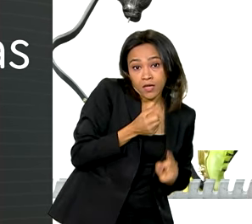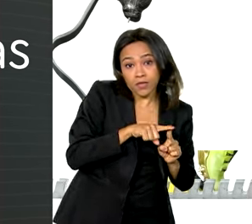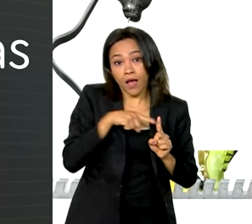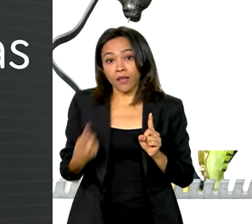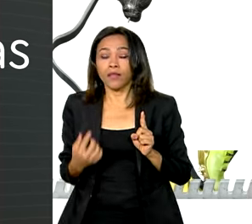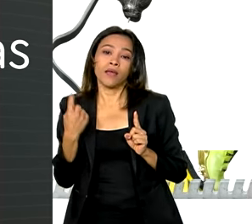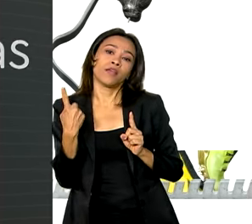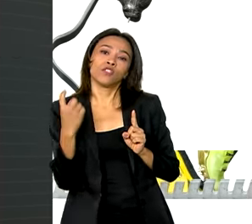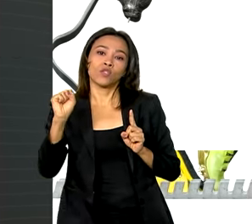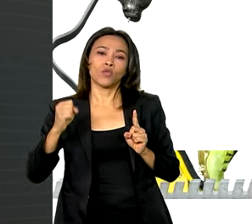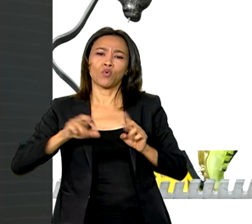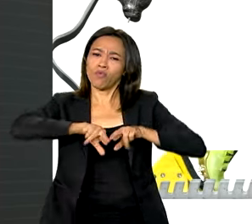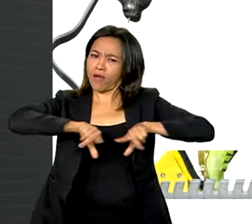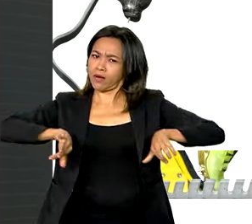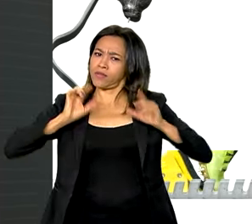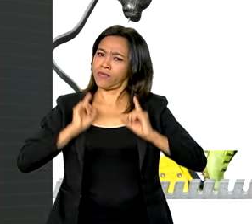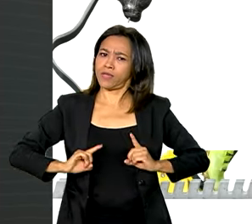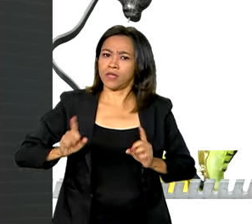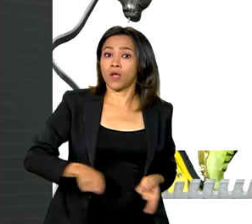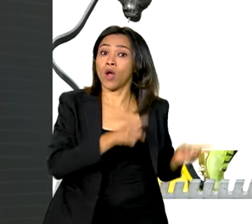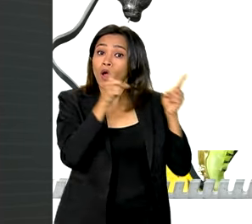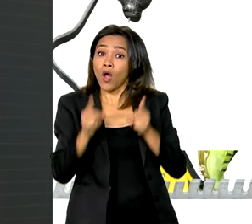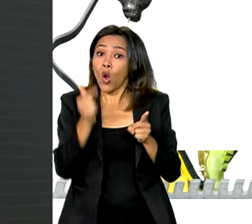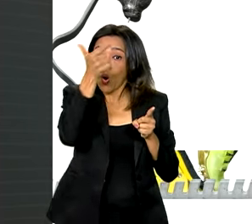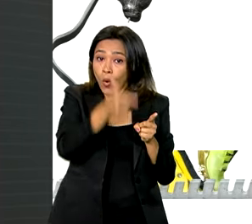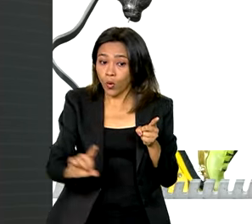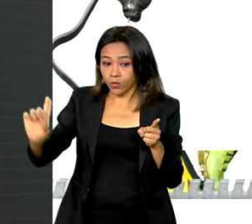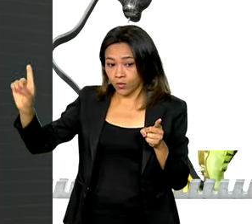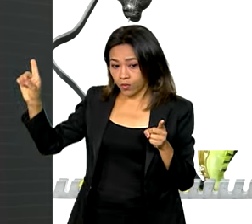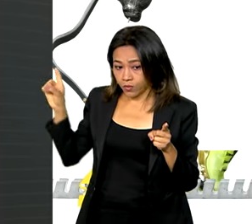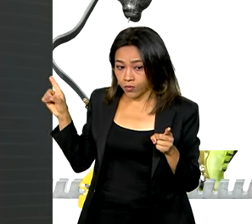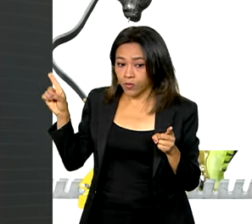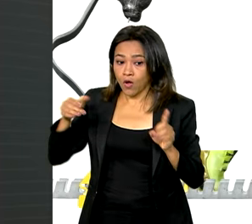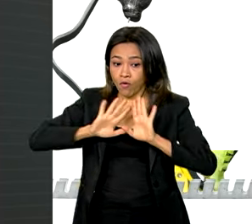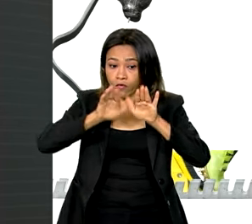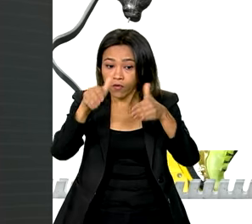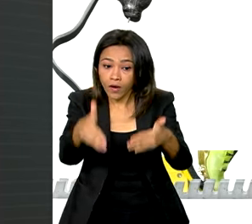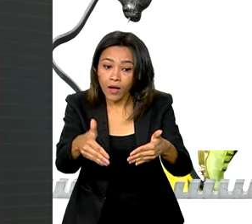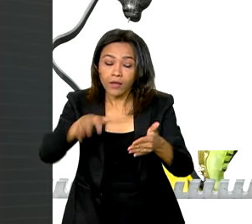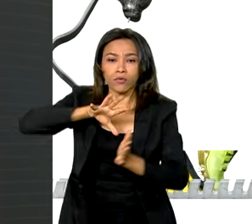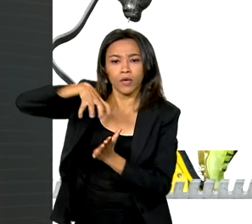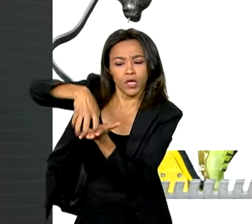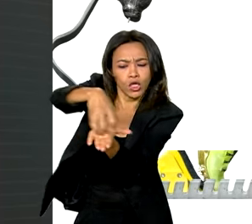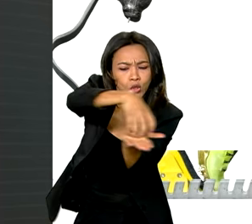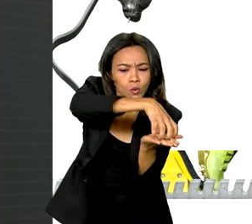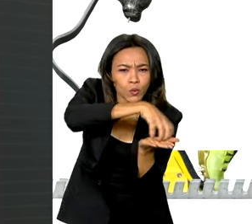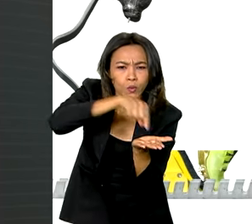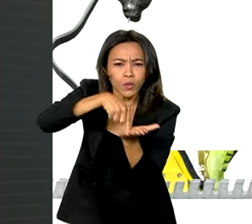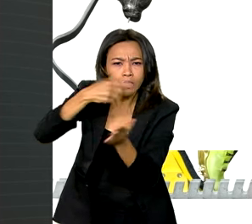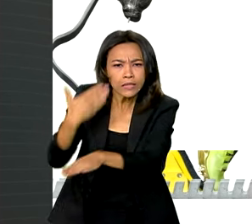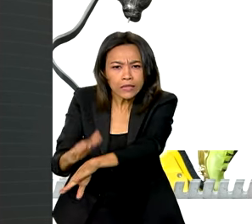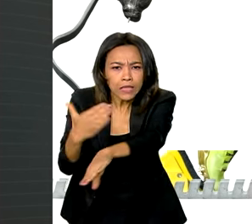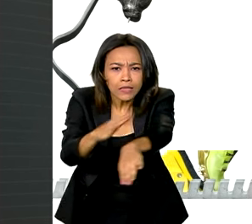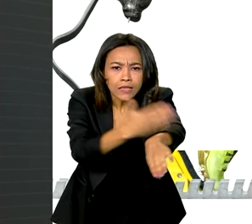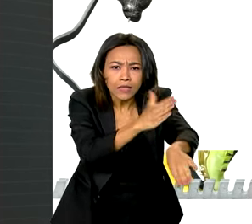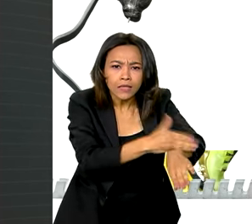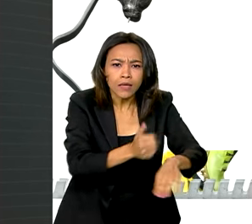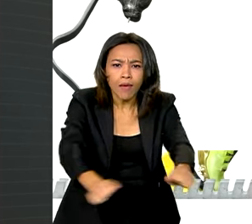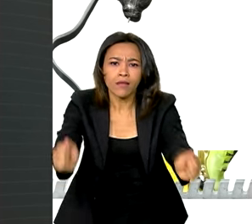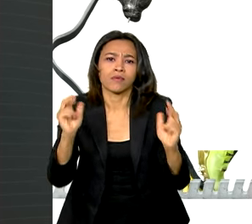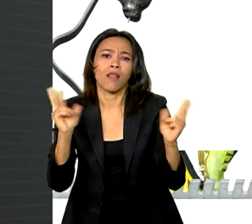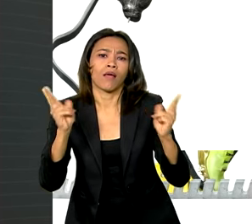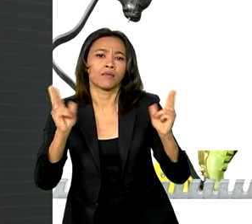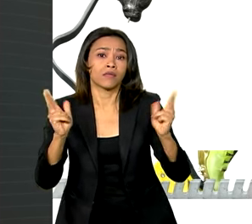deficiências. O programa Té Ativo, focado na criação de núcleos especializados em práticas esportivas e de lazer